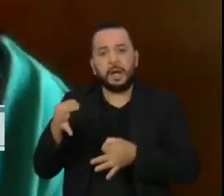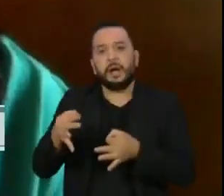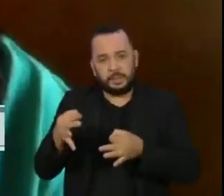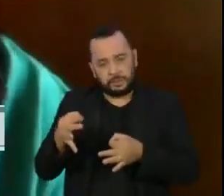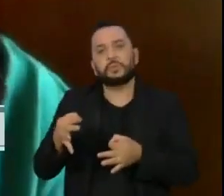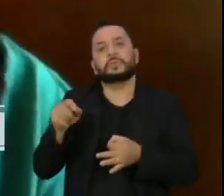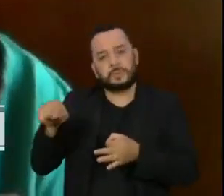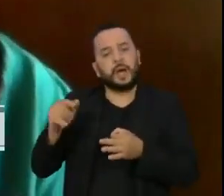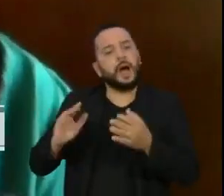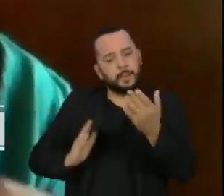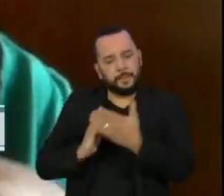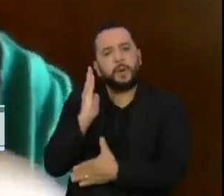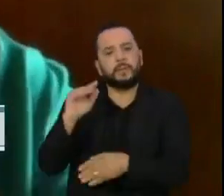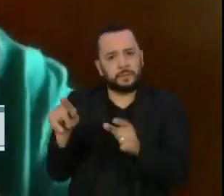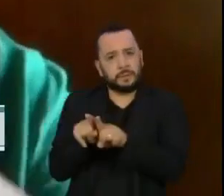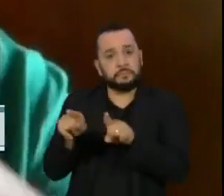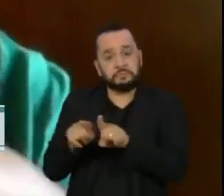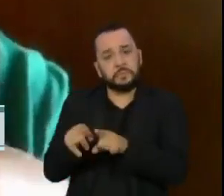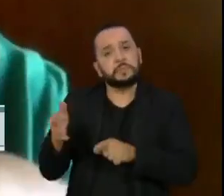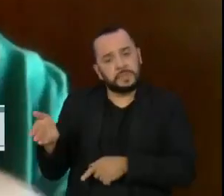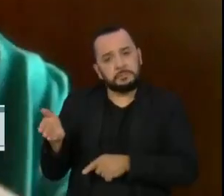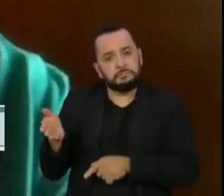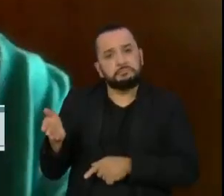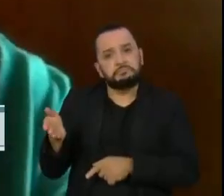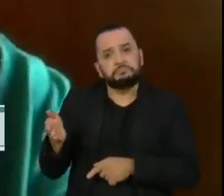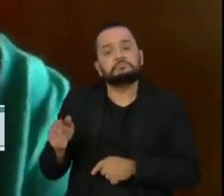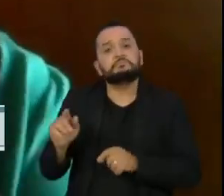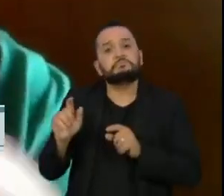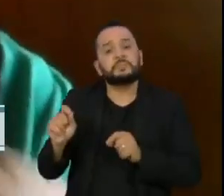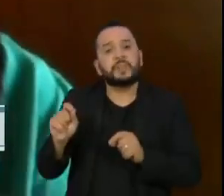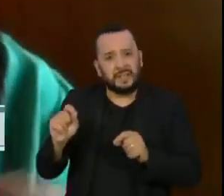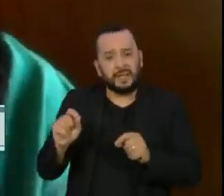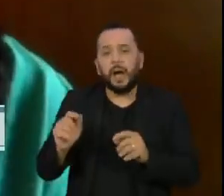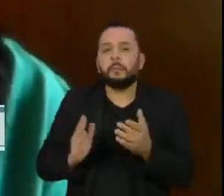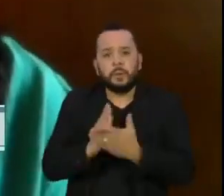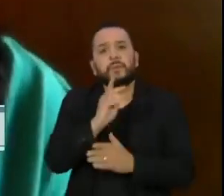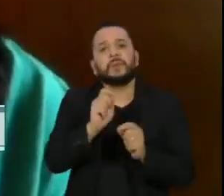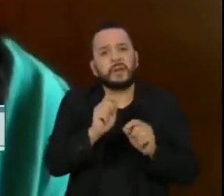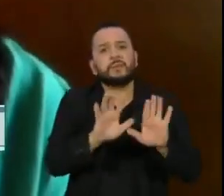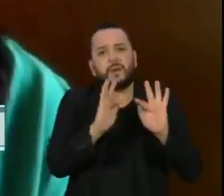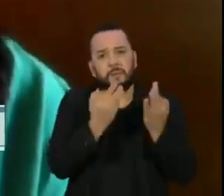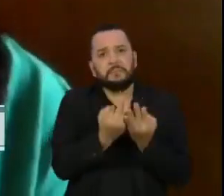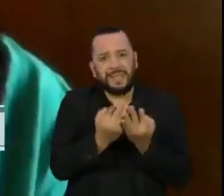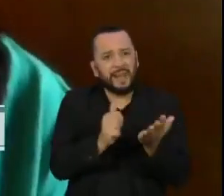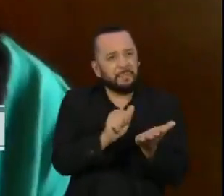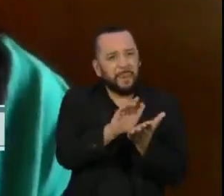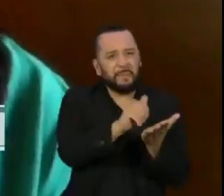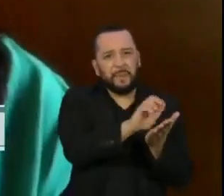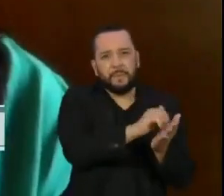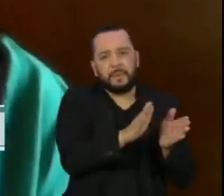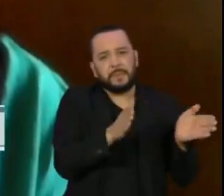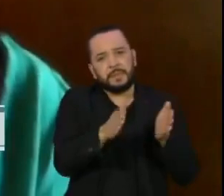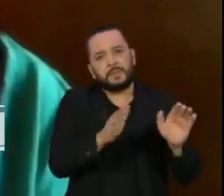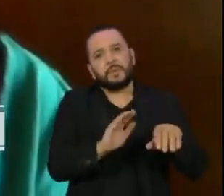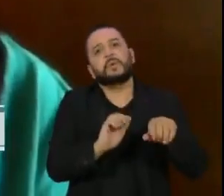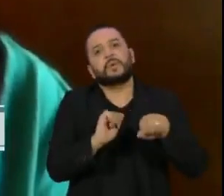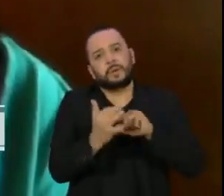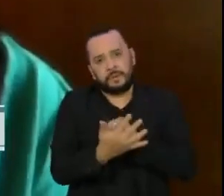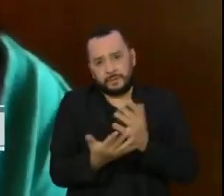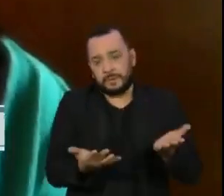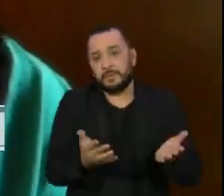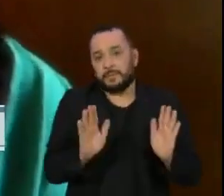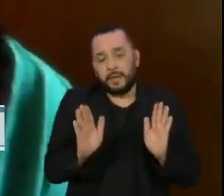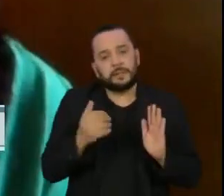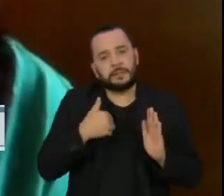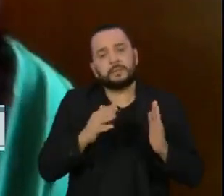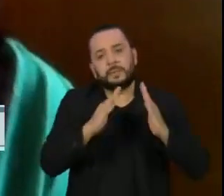tramitam na justiça, eles têm... Assim, as famílias estão sendo despejadas em plena pandemia. Então, mais do que nunca, a moradia é uma